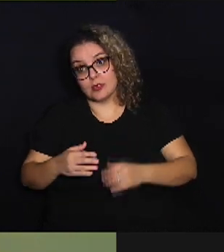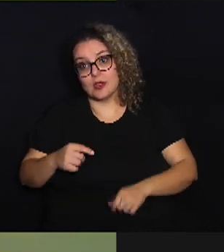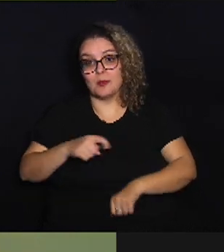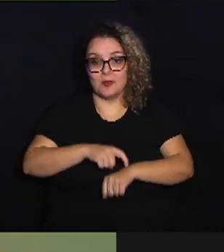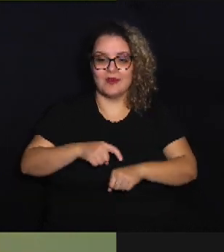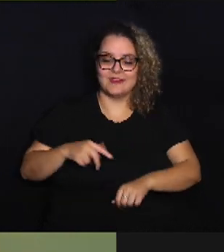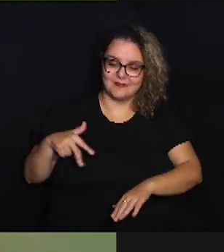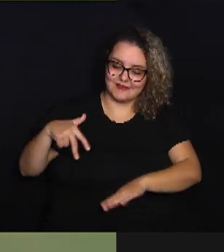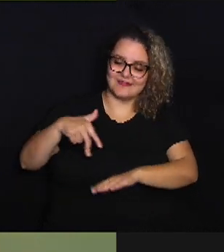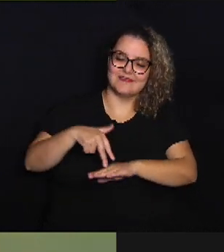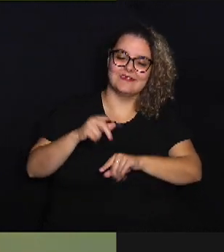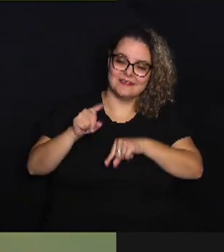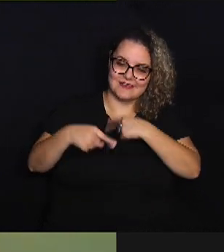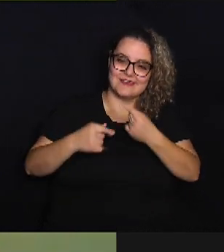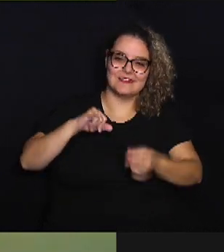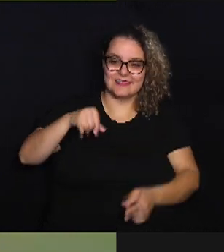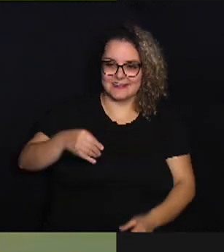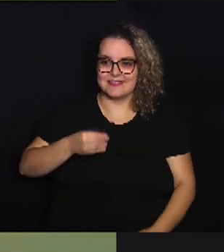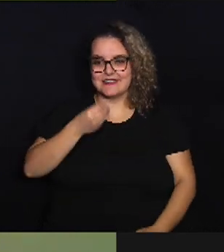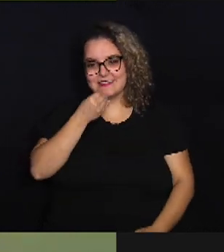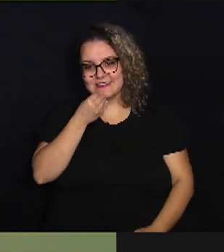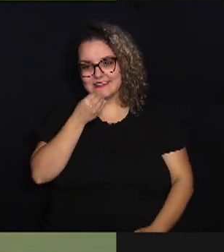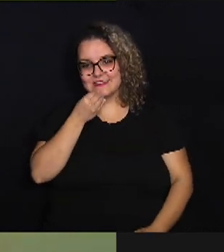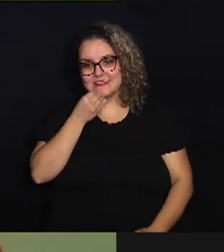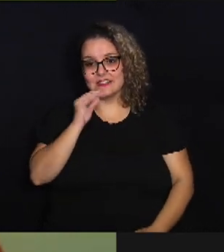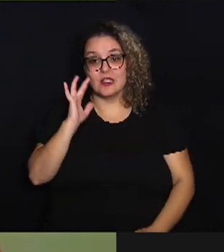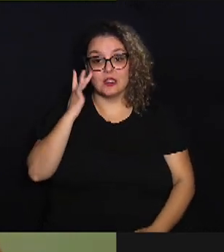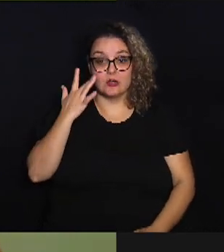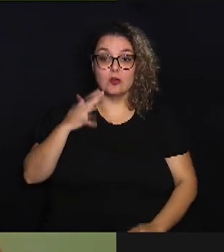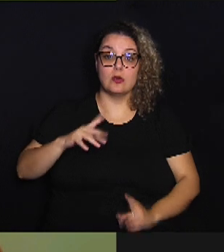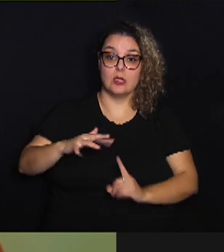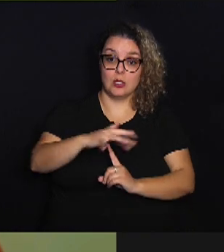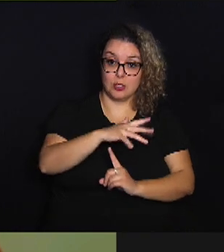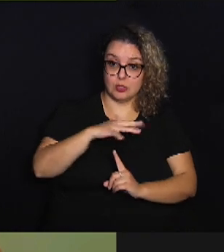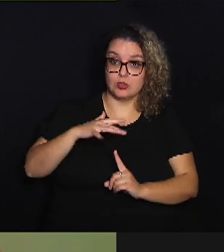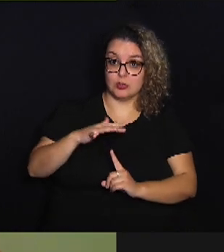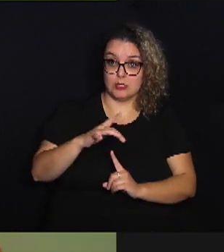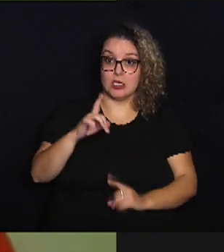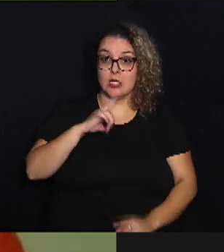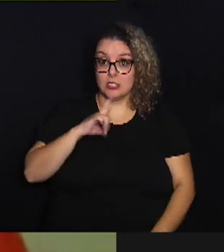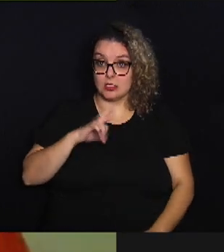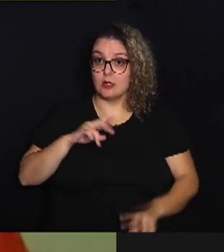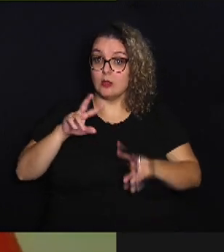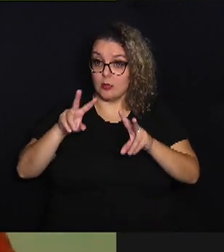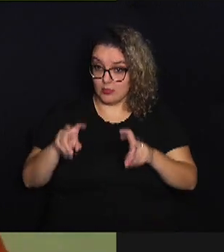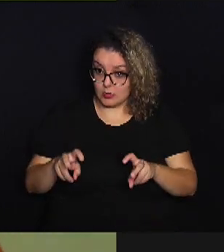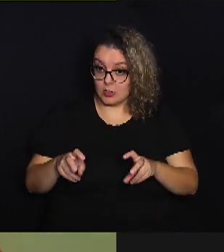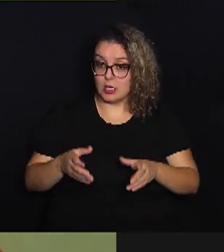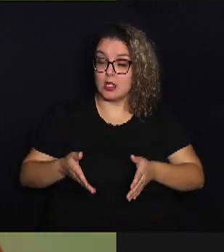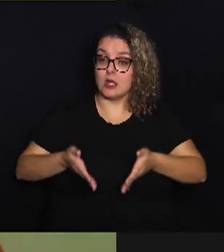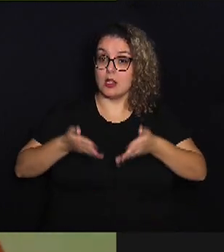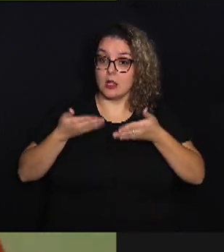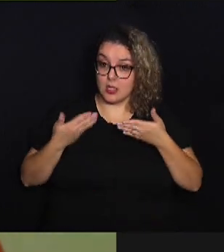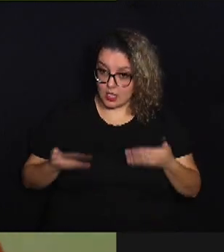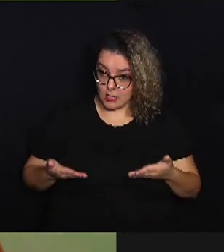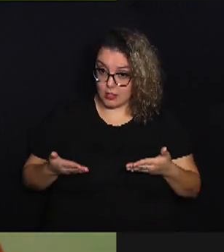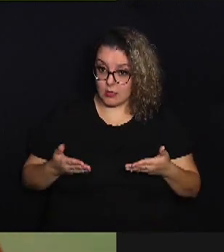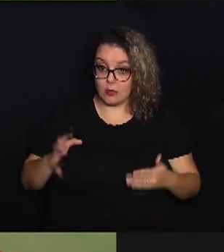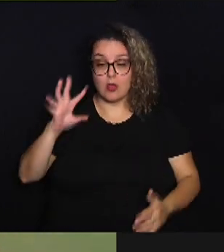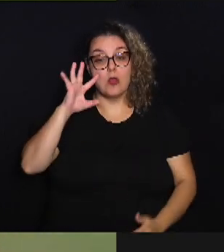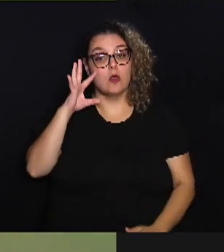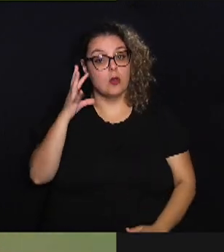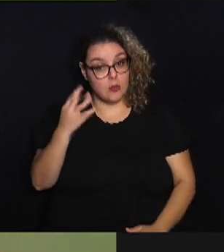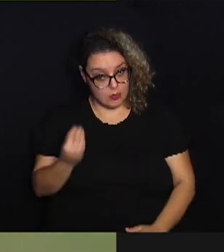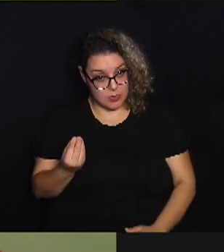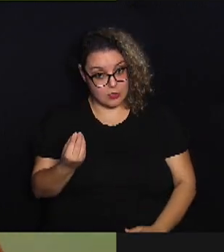comigo em umas próximas oportunidades, que eu acho que o meio ambiente, ele tem que ser um assunto suave, compreensível,